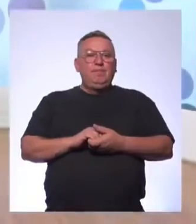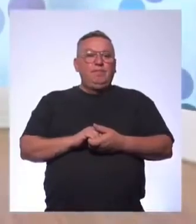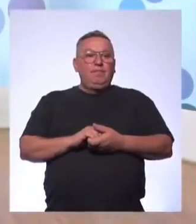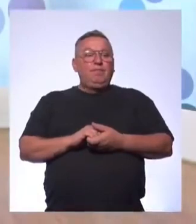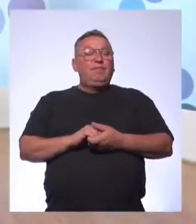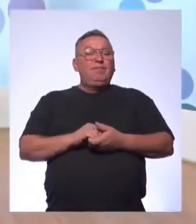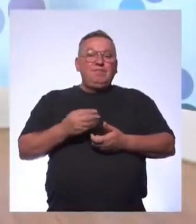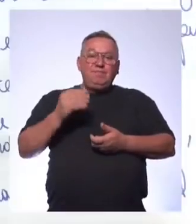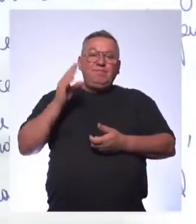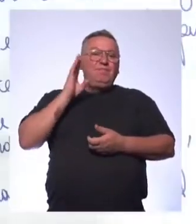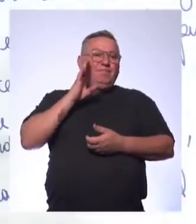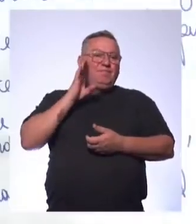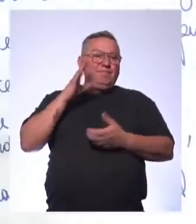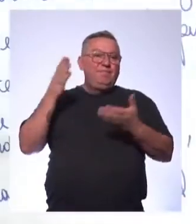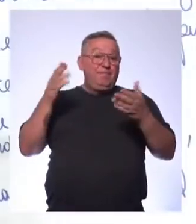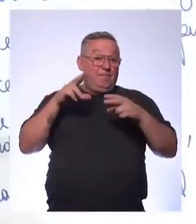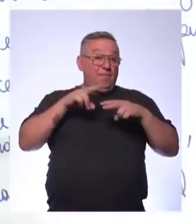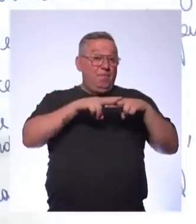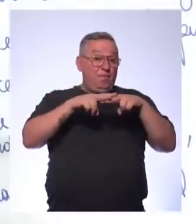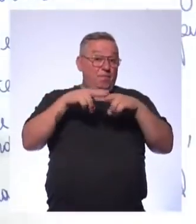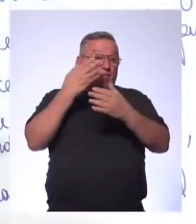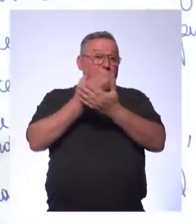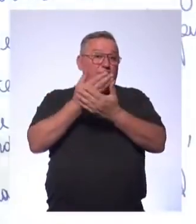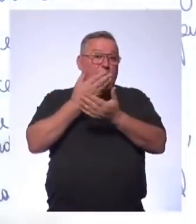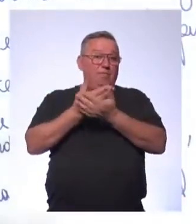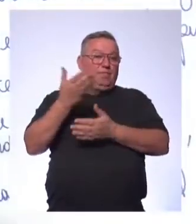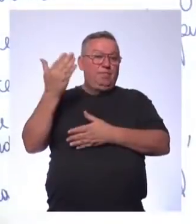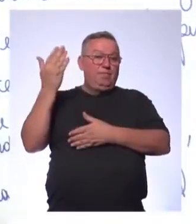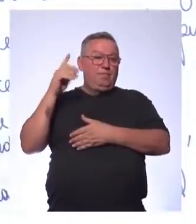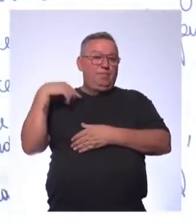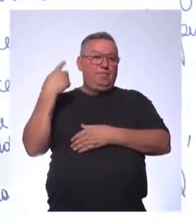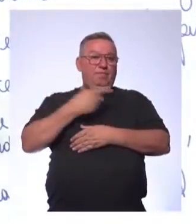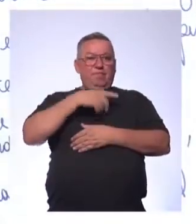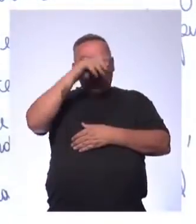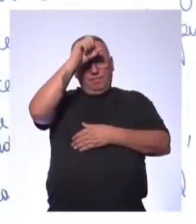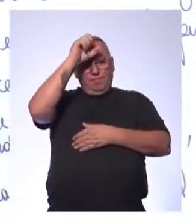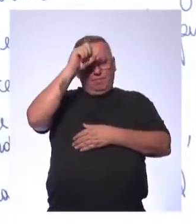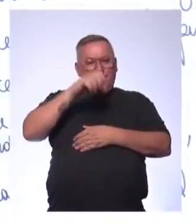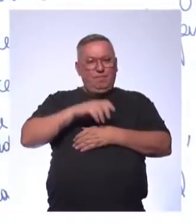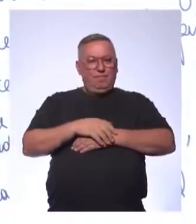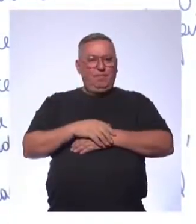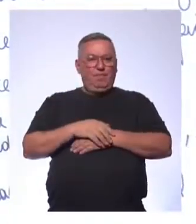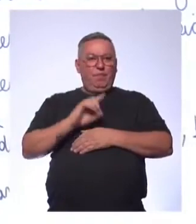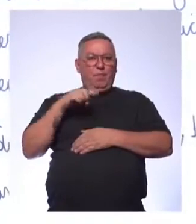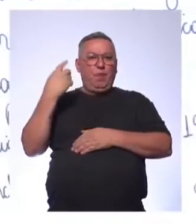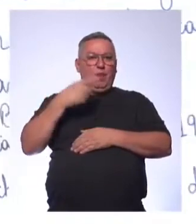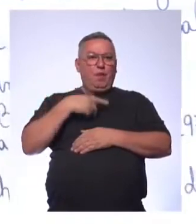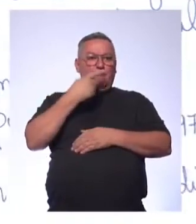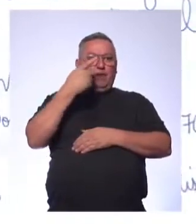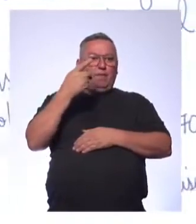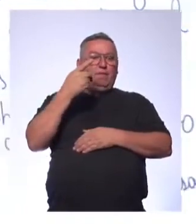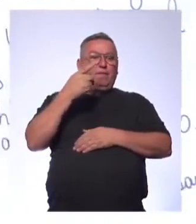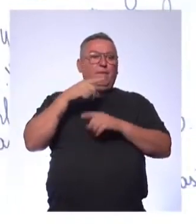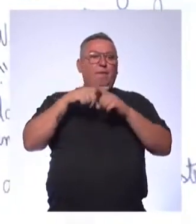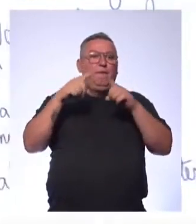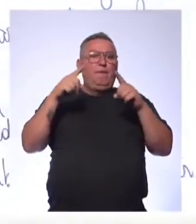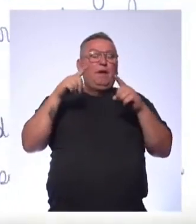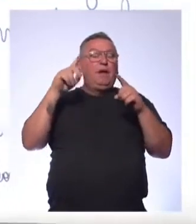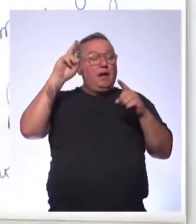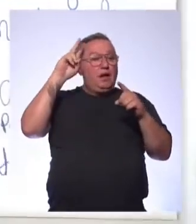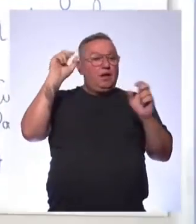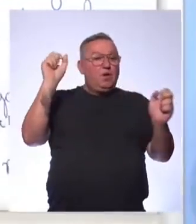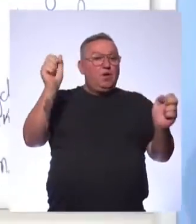Muito bem Então vamos fazer uma revisão da aula passada O que nós aprendemos na aula passada? Nós falamos sobre tropical cyclone